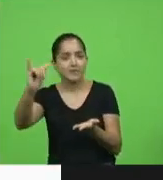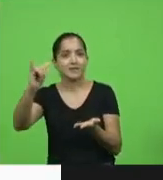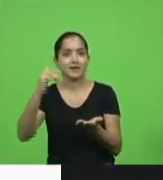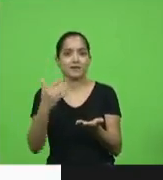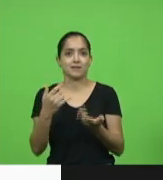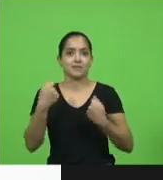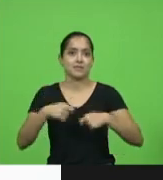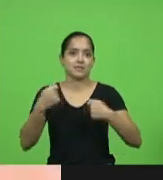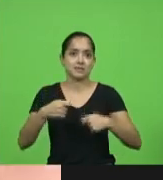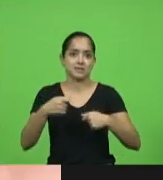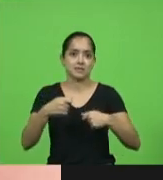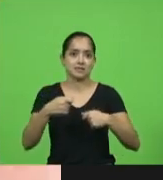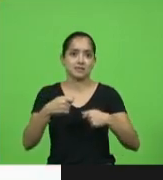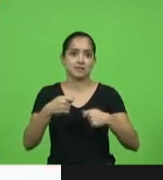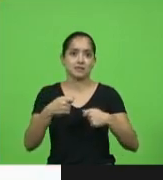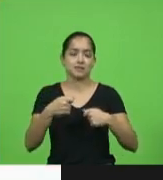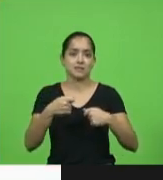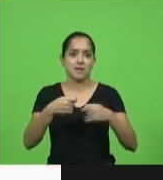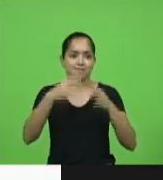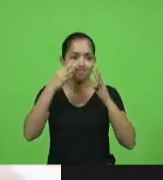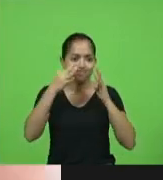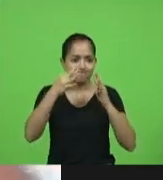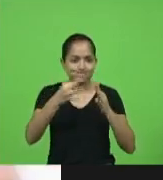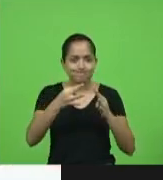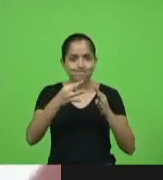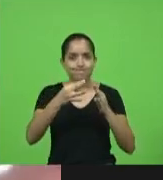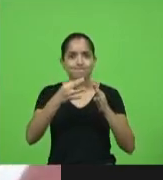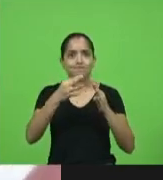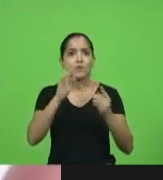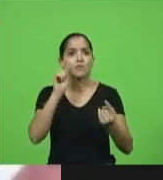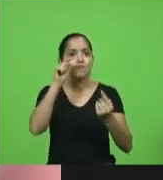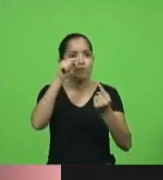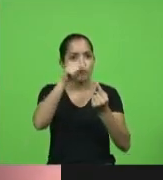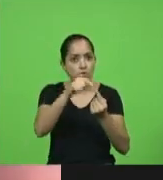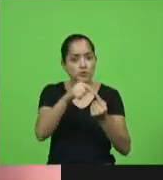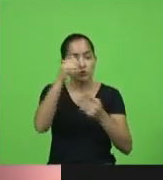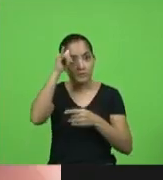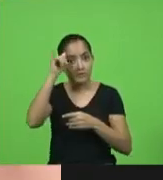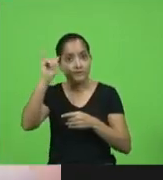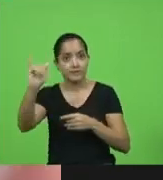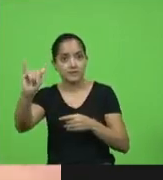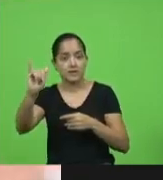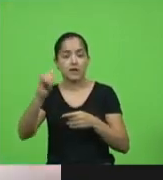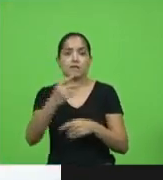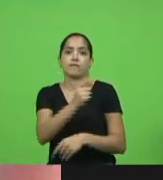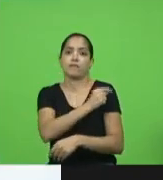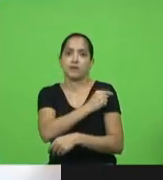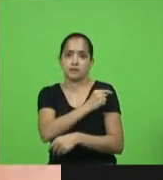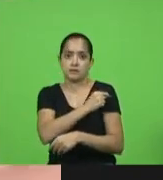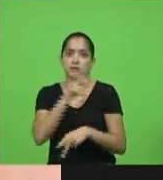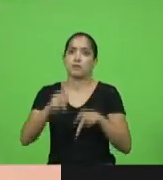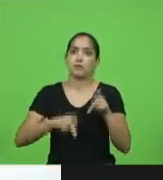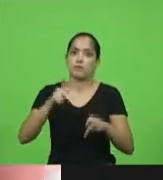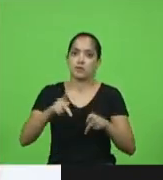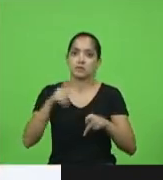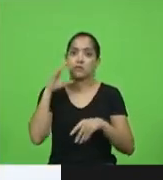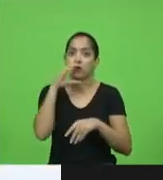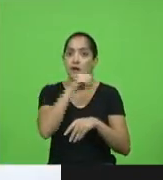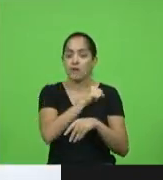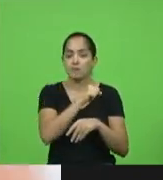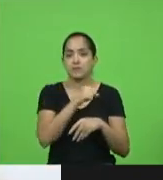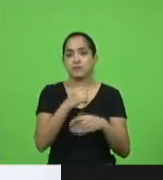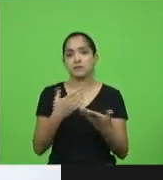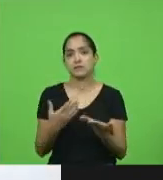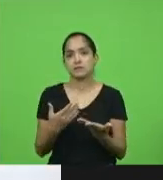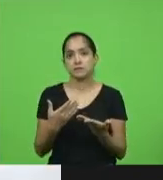temos que fazer e isso significa vacinar a população da forma mais rápida e possível